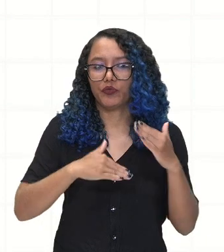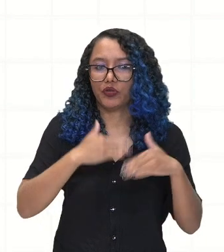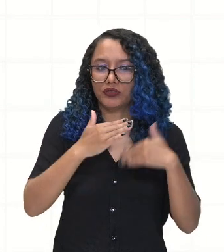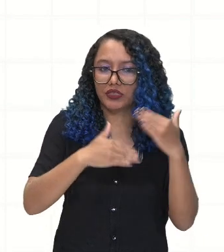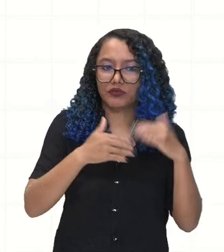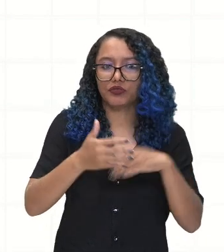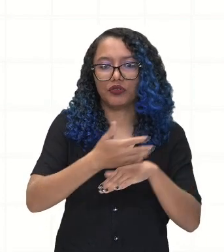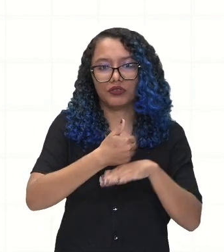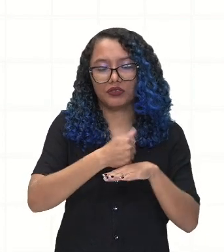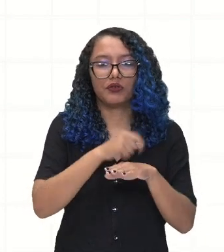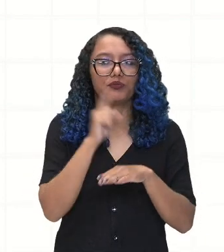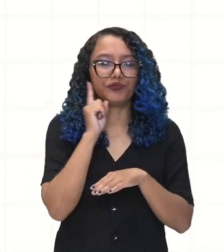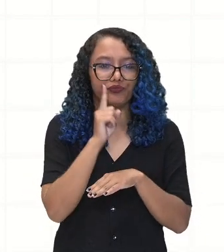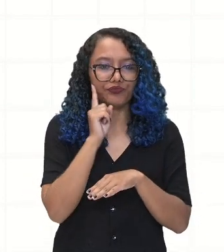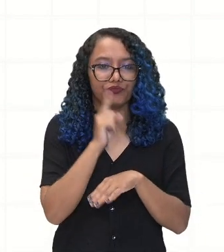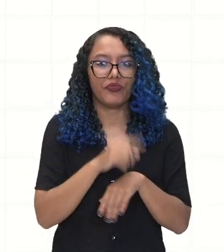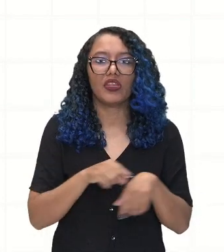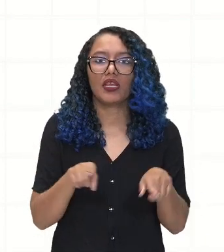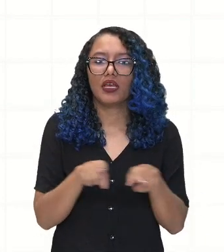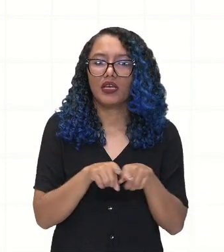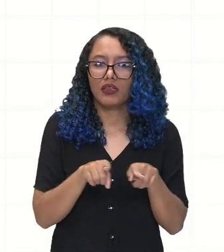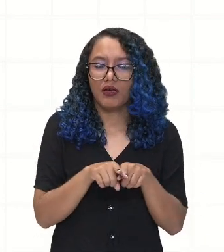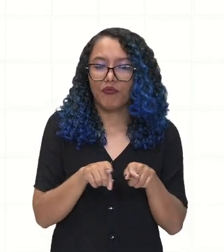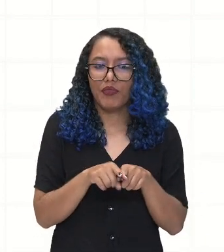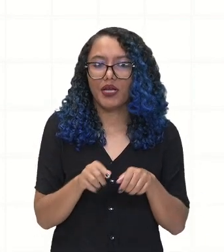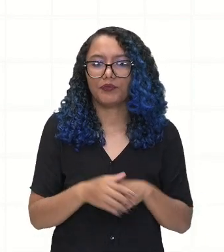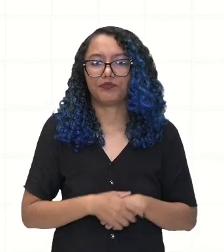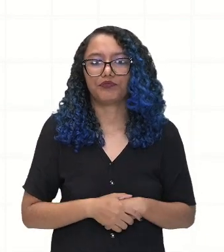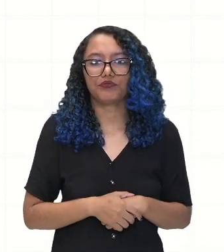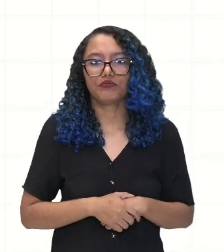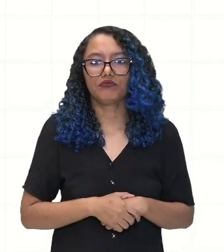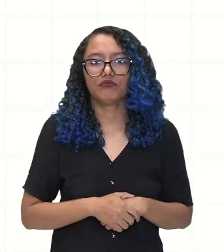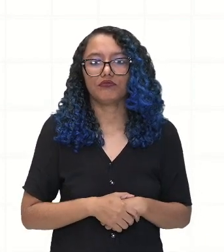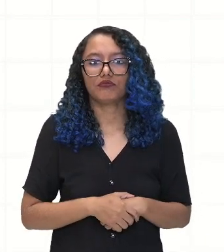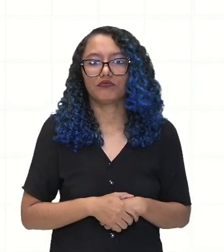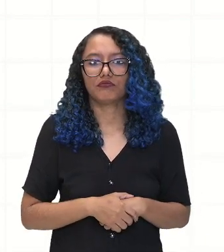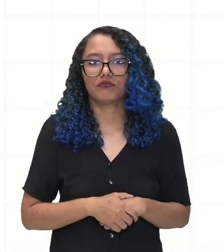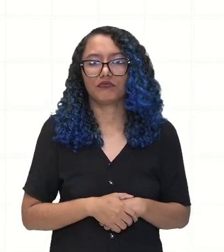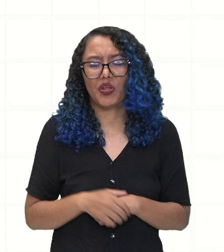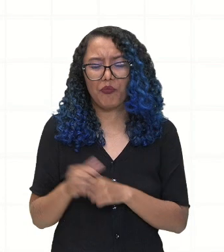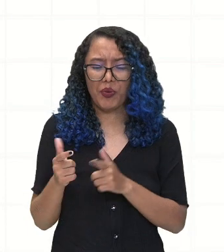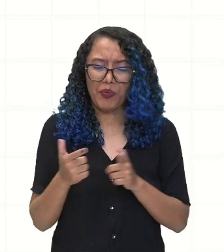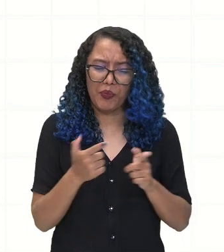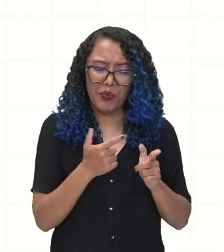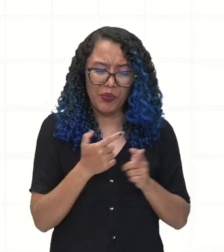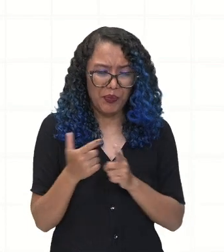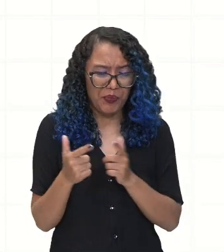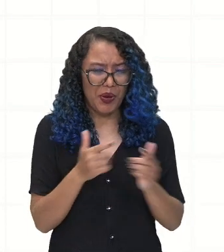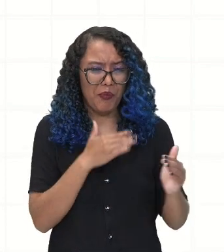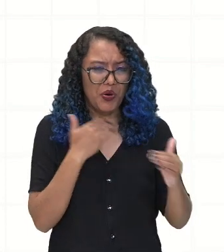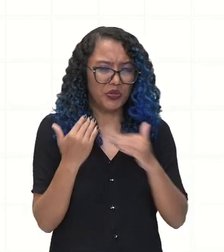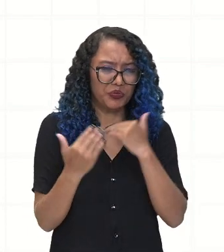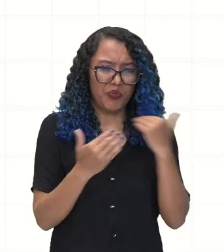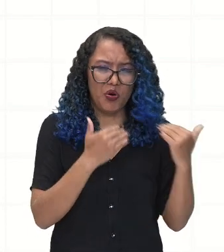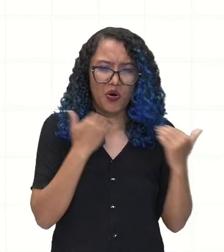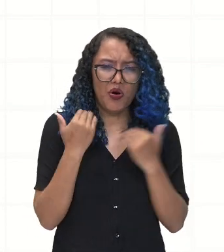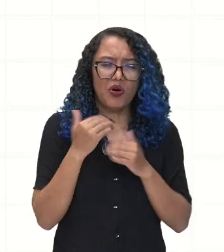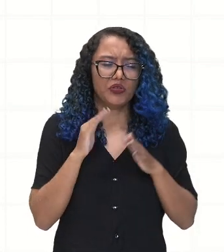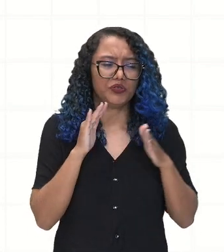massacres contra os nativos que eram vistos como selvagens, indignos de